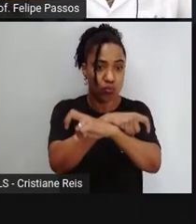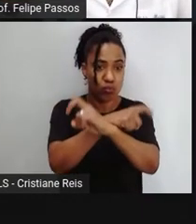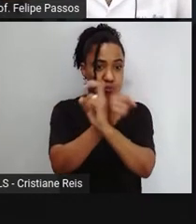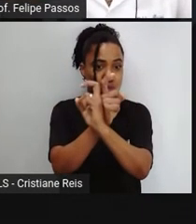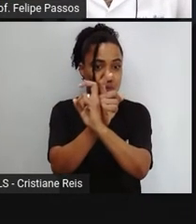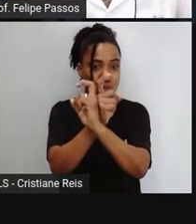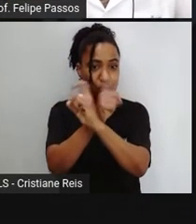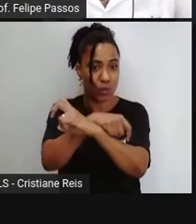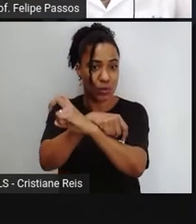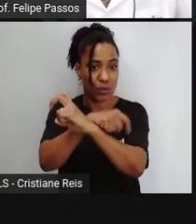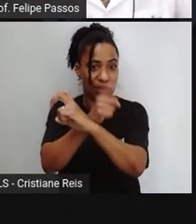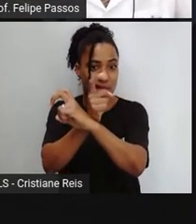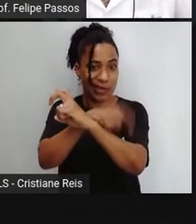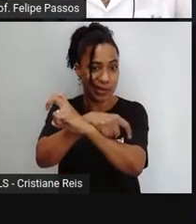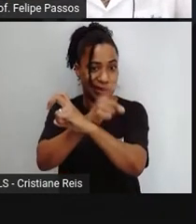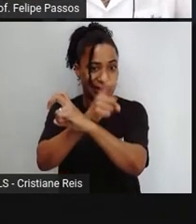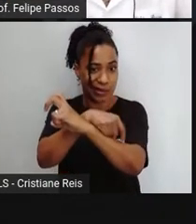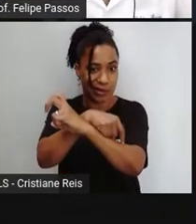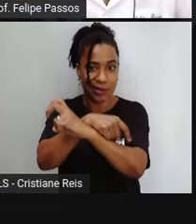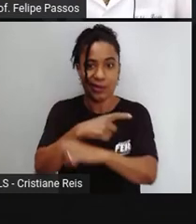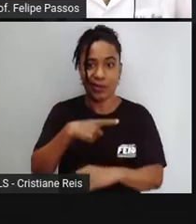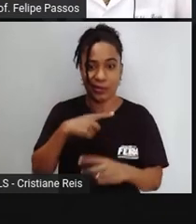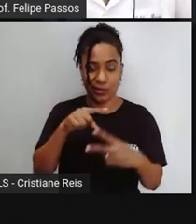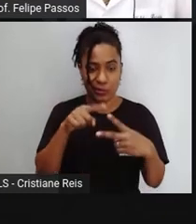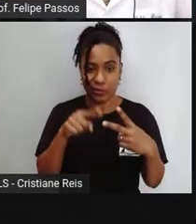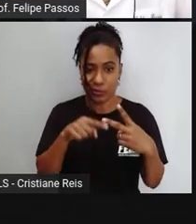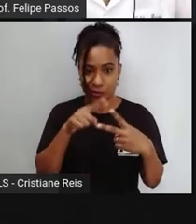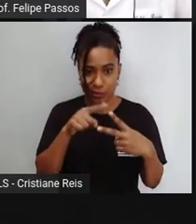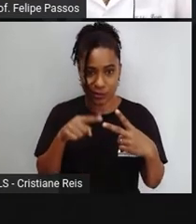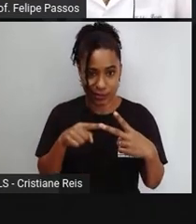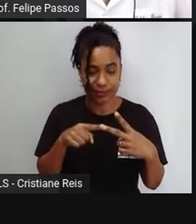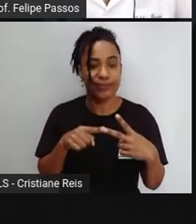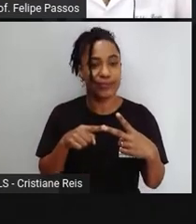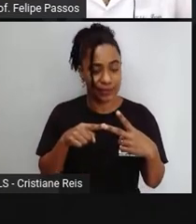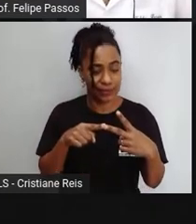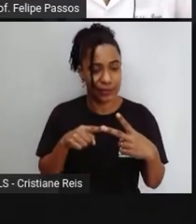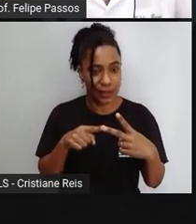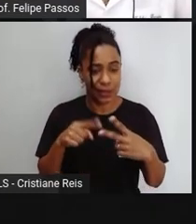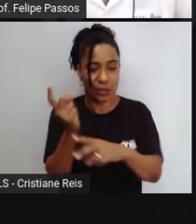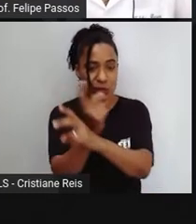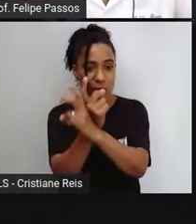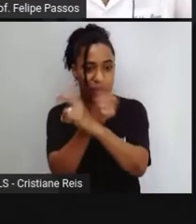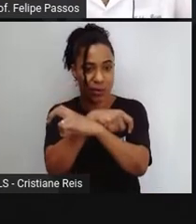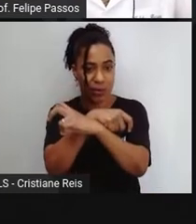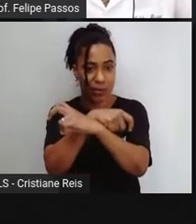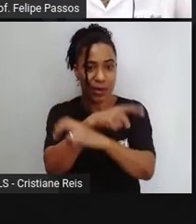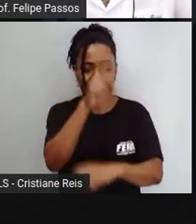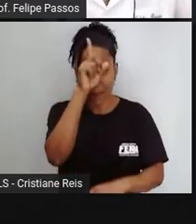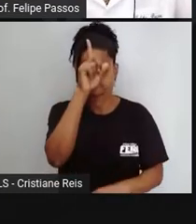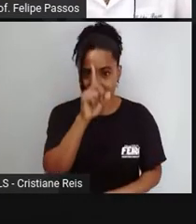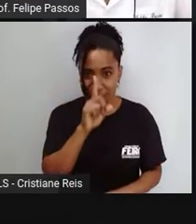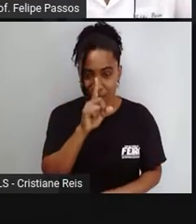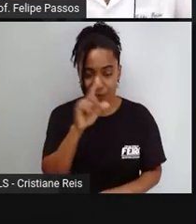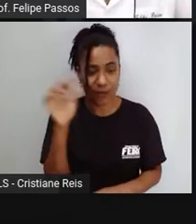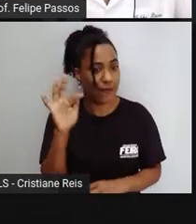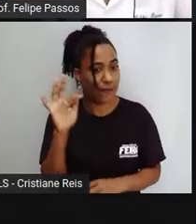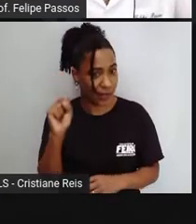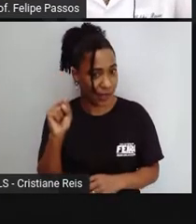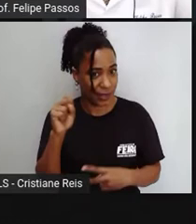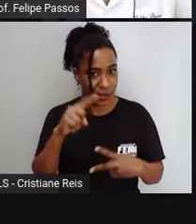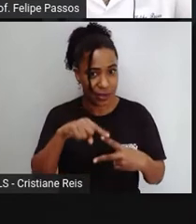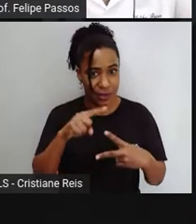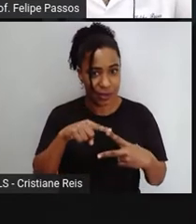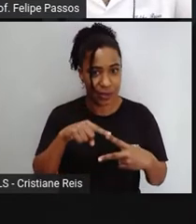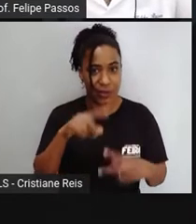escorpião são com esses dois sujeitos aí, ó. Os escorpiões amarelos, que aqui em Feira tem duas espécies. O Titius